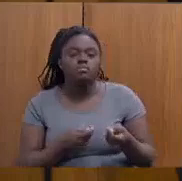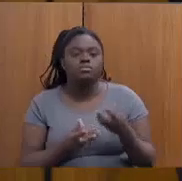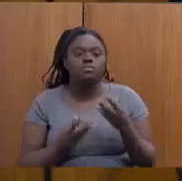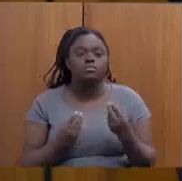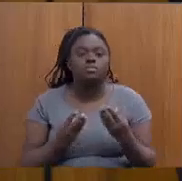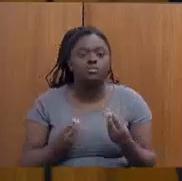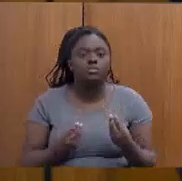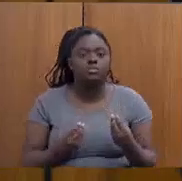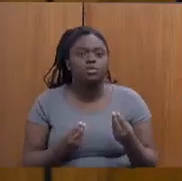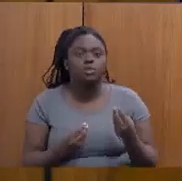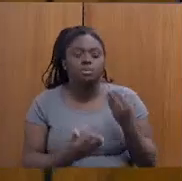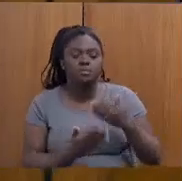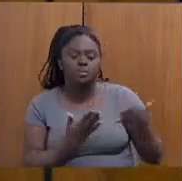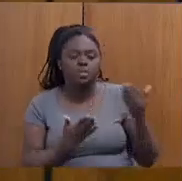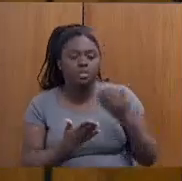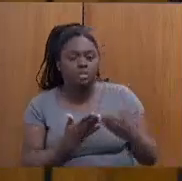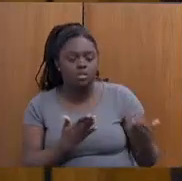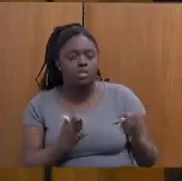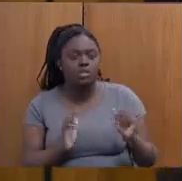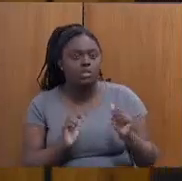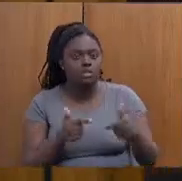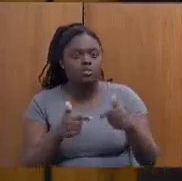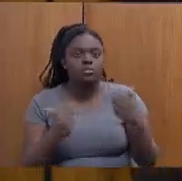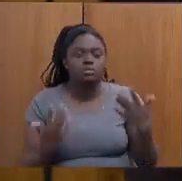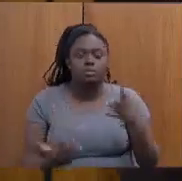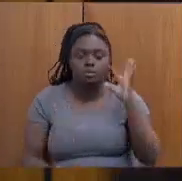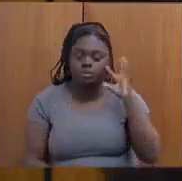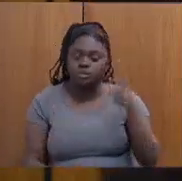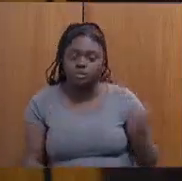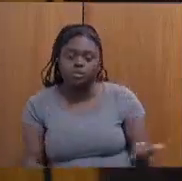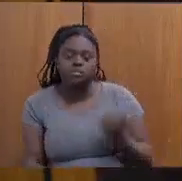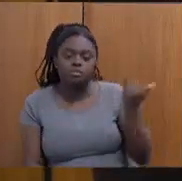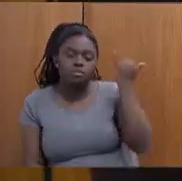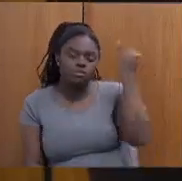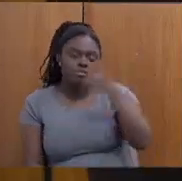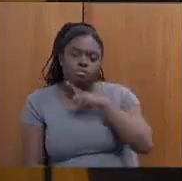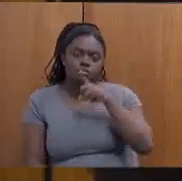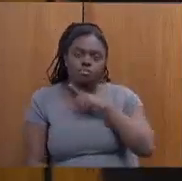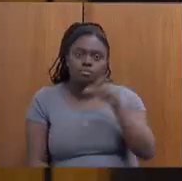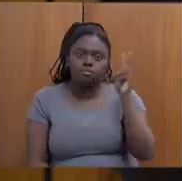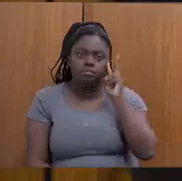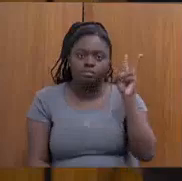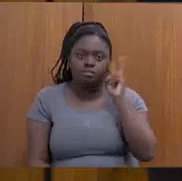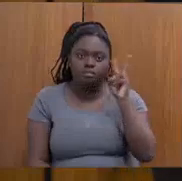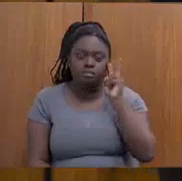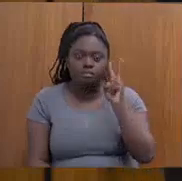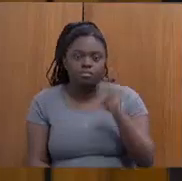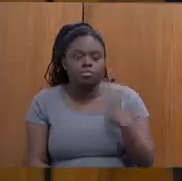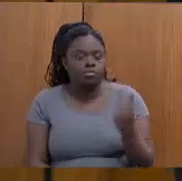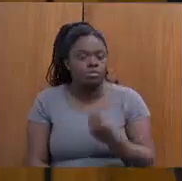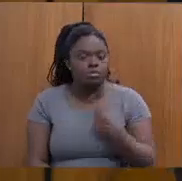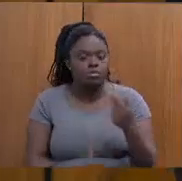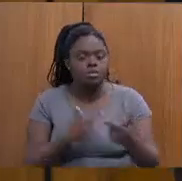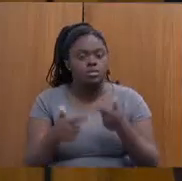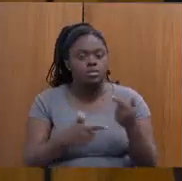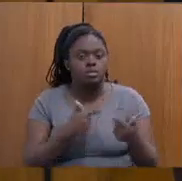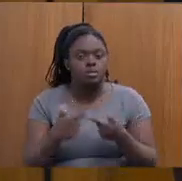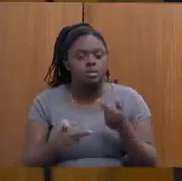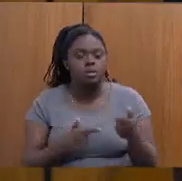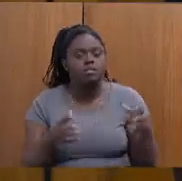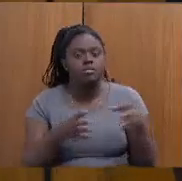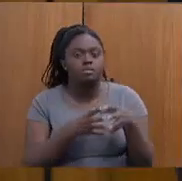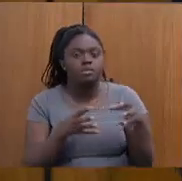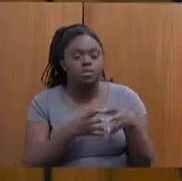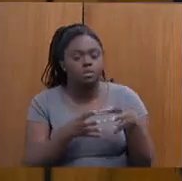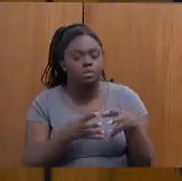desidratada nas suas funções. Então, acho que é importante ter essa memória mais recente. Nosso trabalho enquanto bloco parlamentar